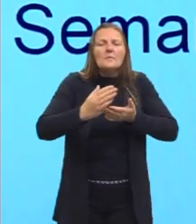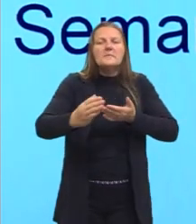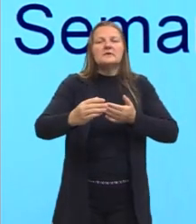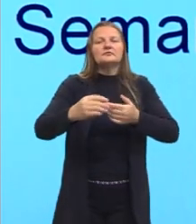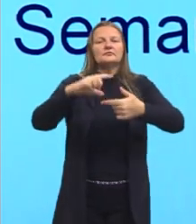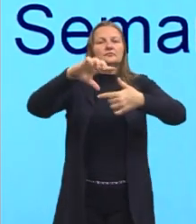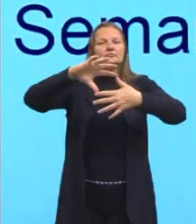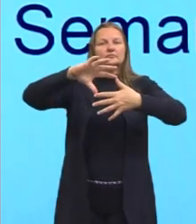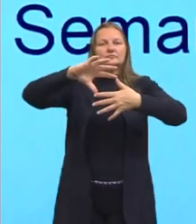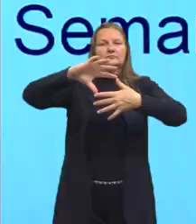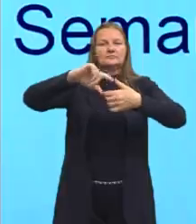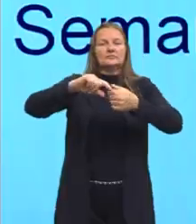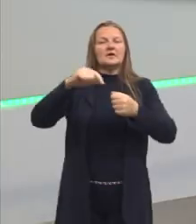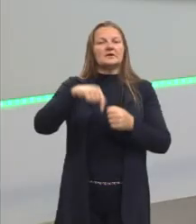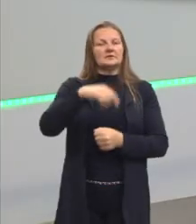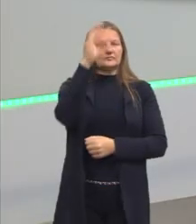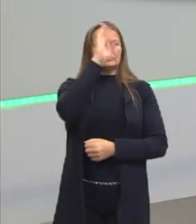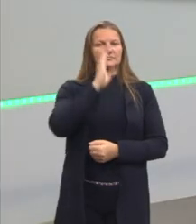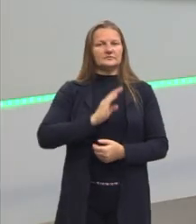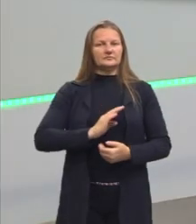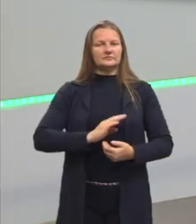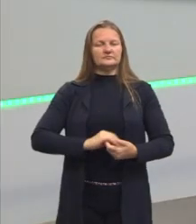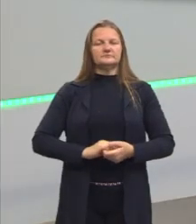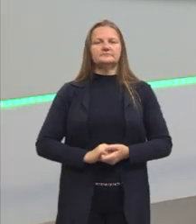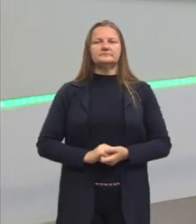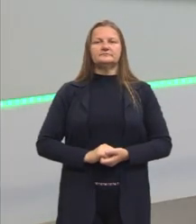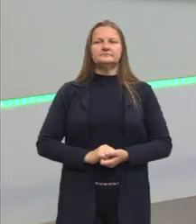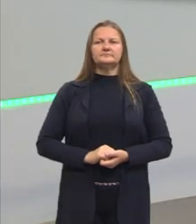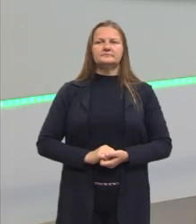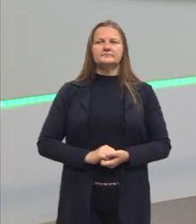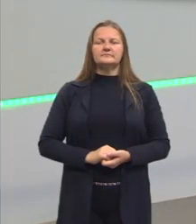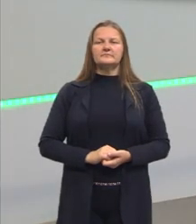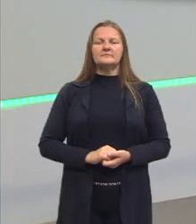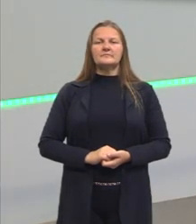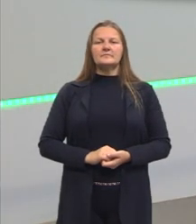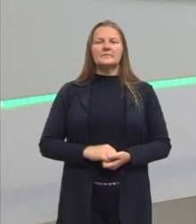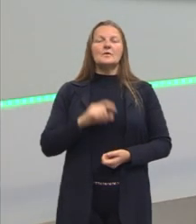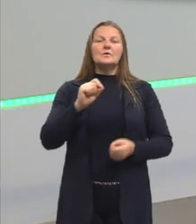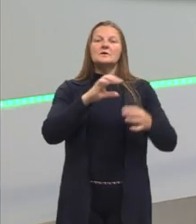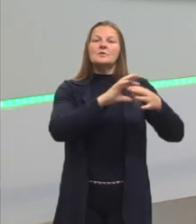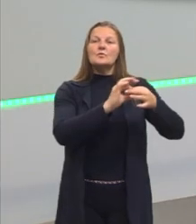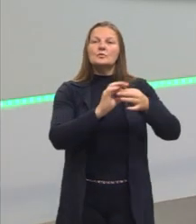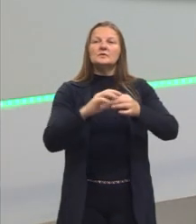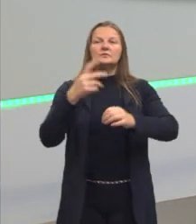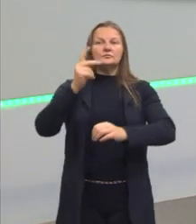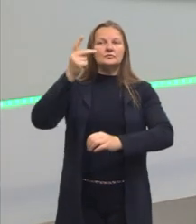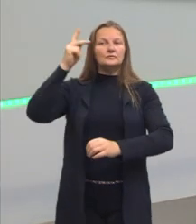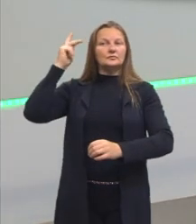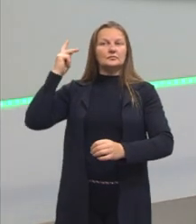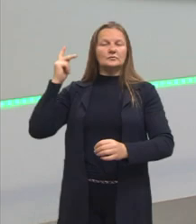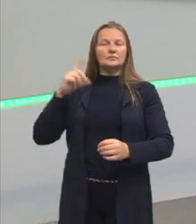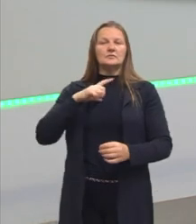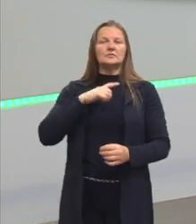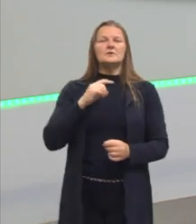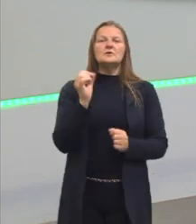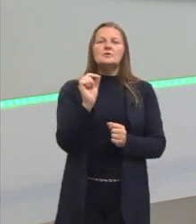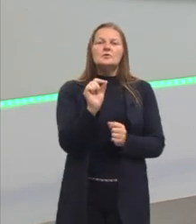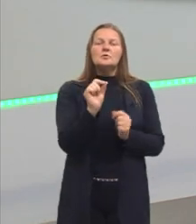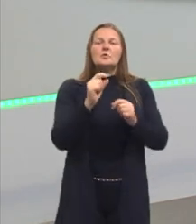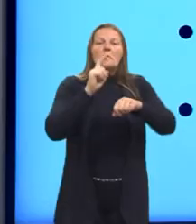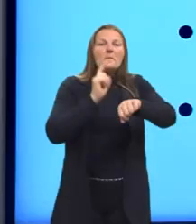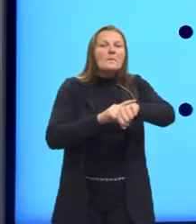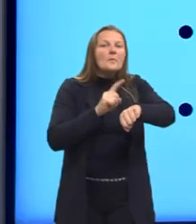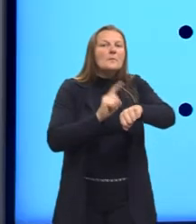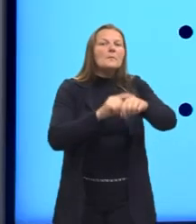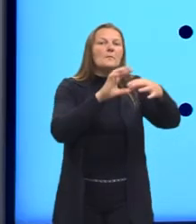-modernismo no Brasil. O que a gente tem de contexto histórico? Então, a gente tem, eu digo, né, que é um pequeno momento